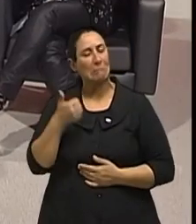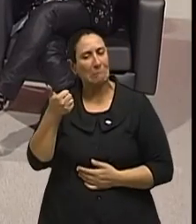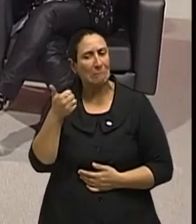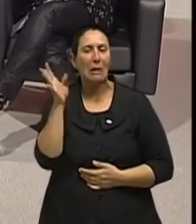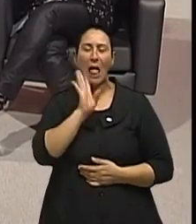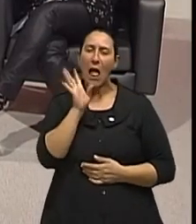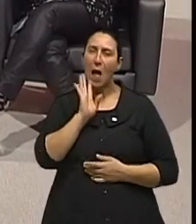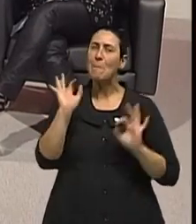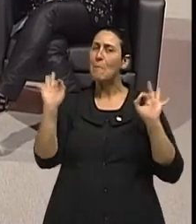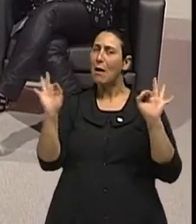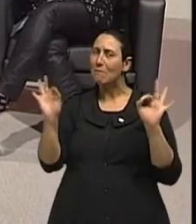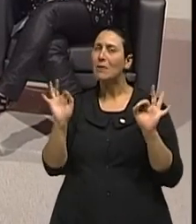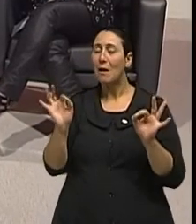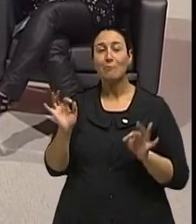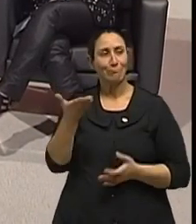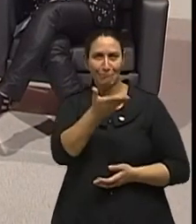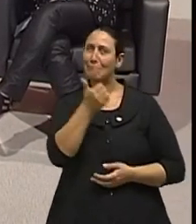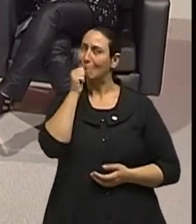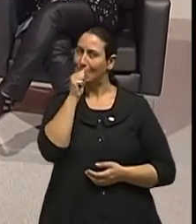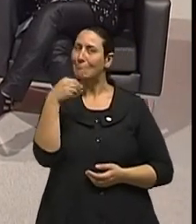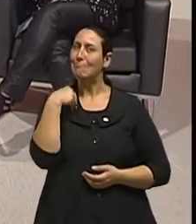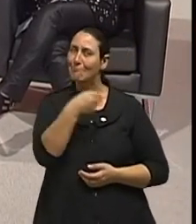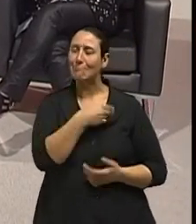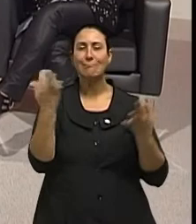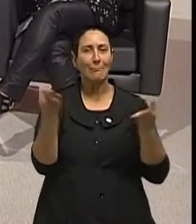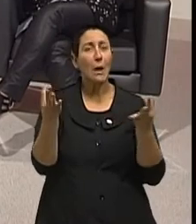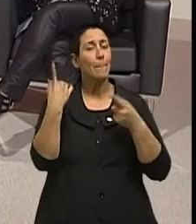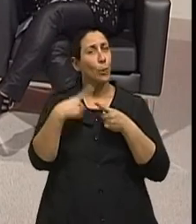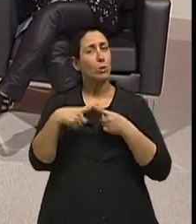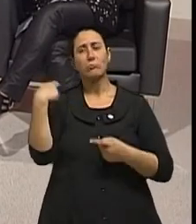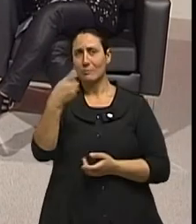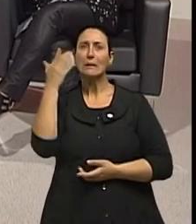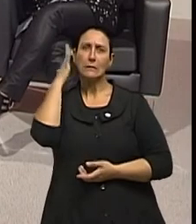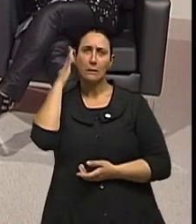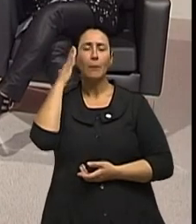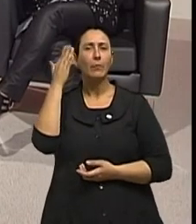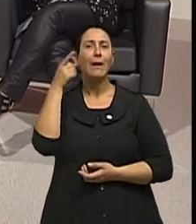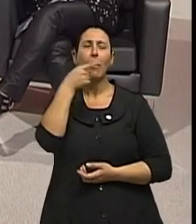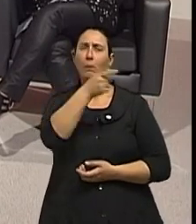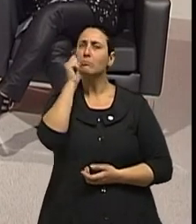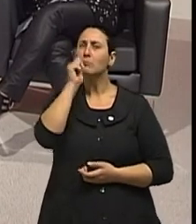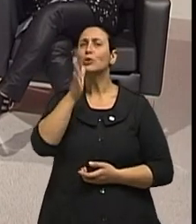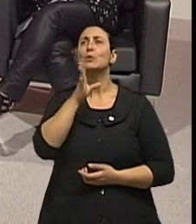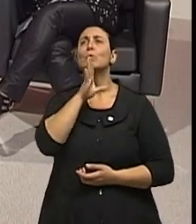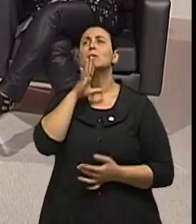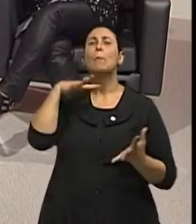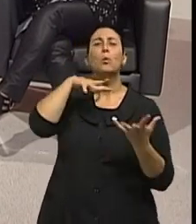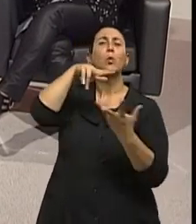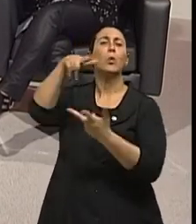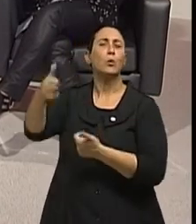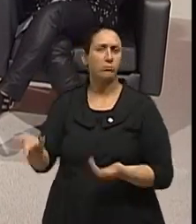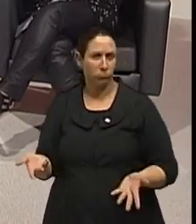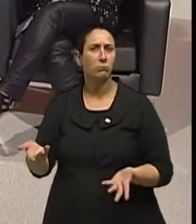Maravilha, né? Realmente, a doutora é persistente. Bom, não é por acaso que a senhora é referência mundial em estresse